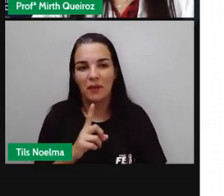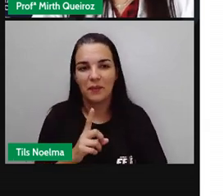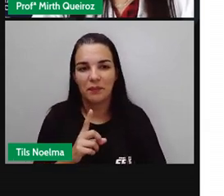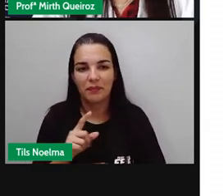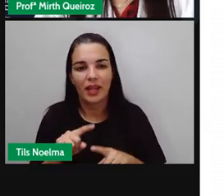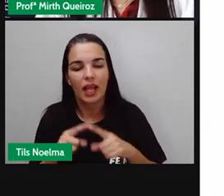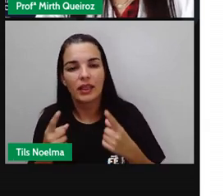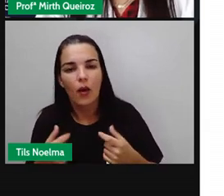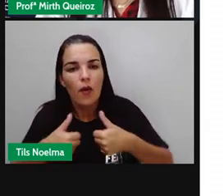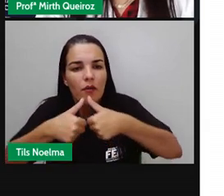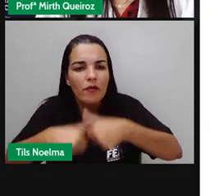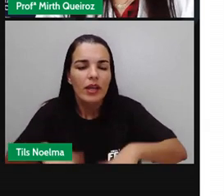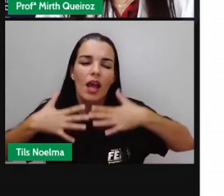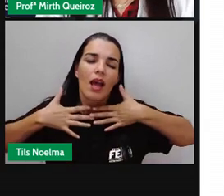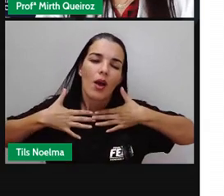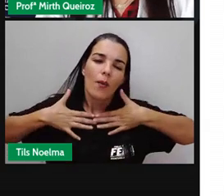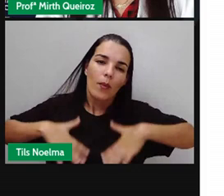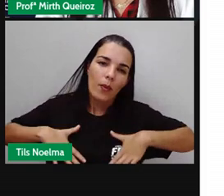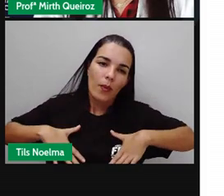ao se vacinar.